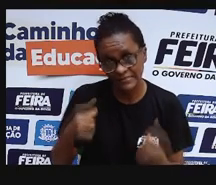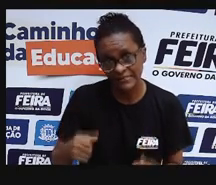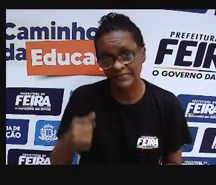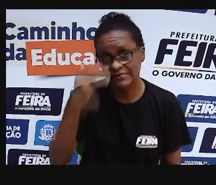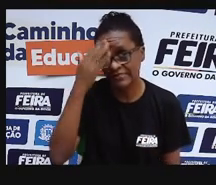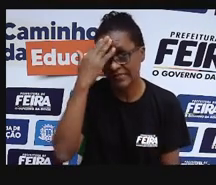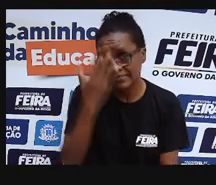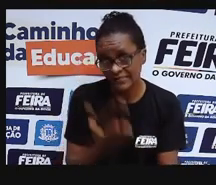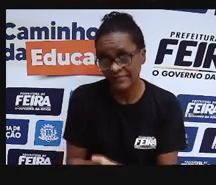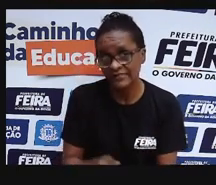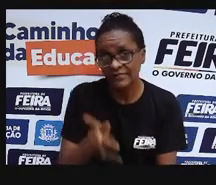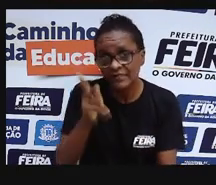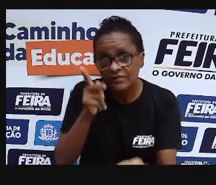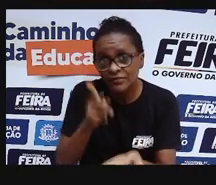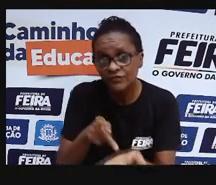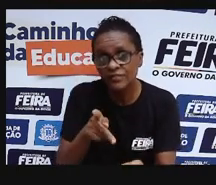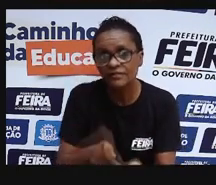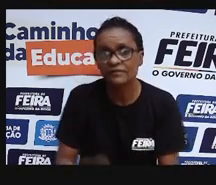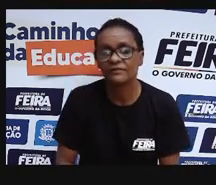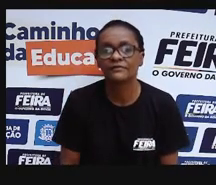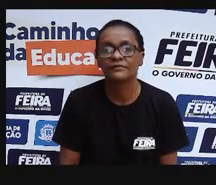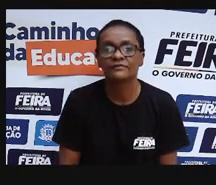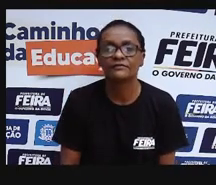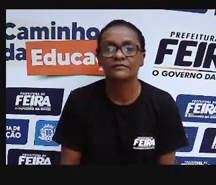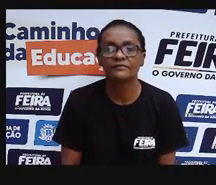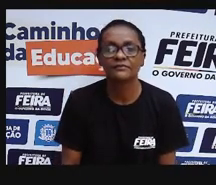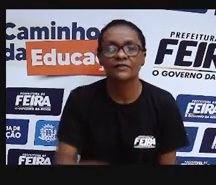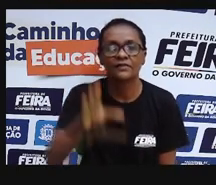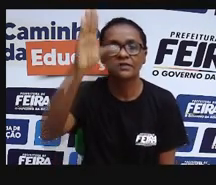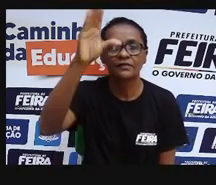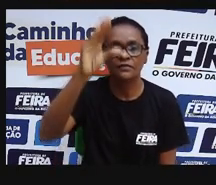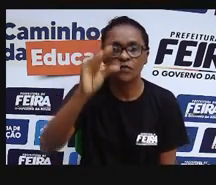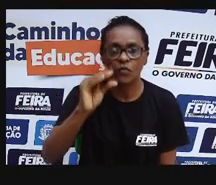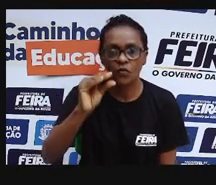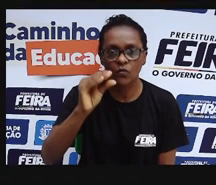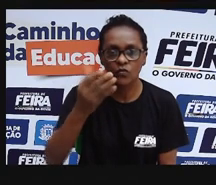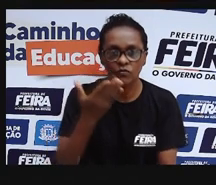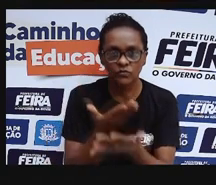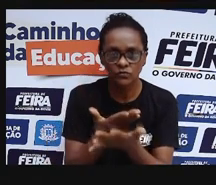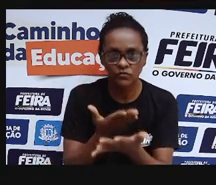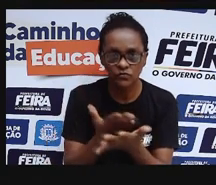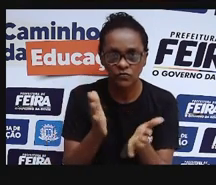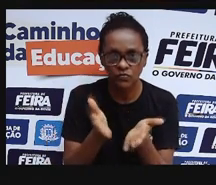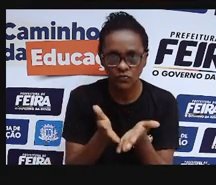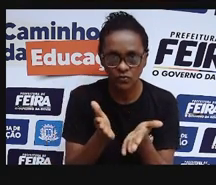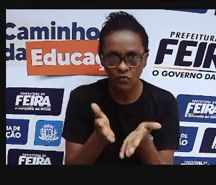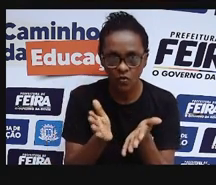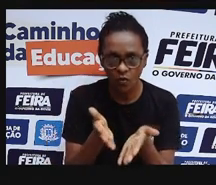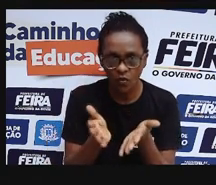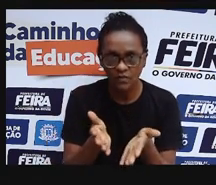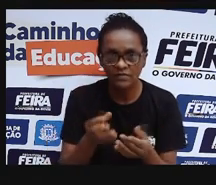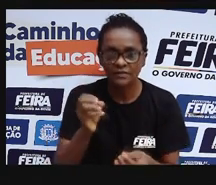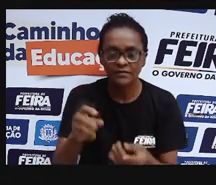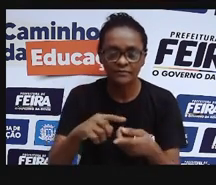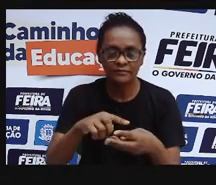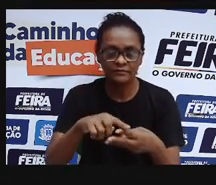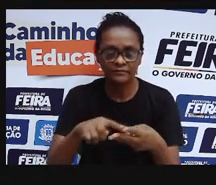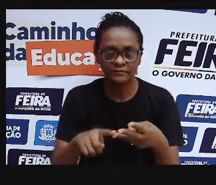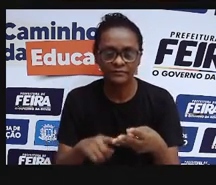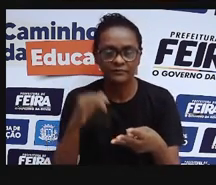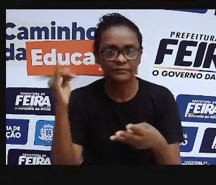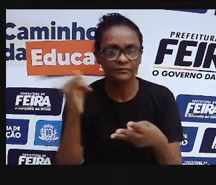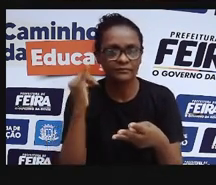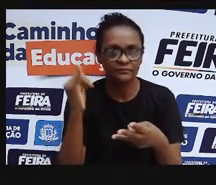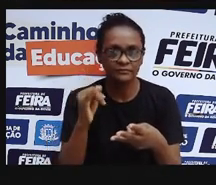news. Então, resumindo a nossa aula de hoje, a gente viu três conceitos importantes,